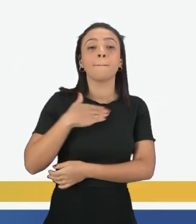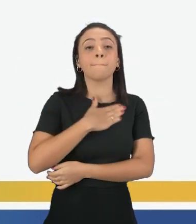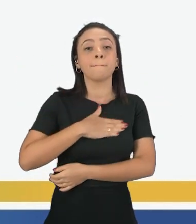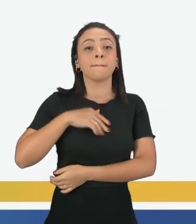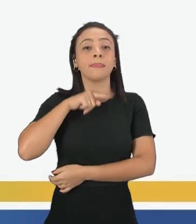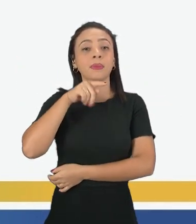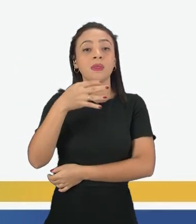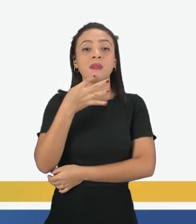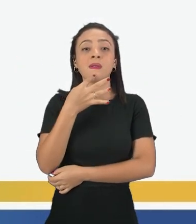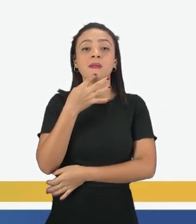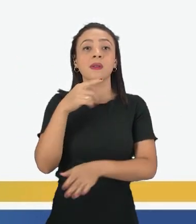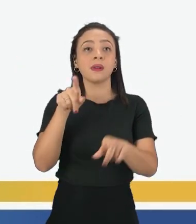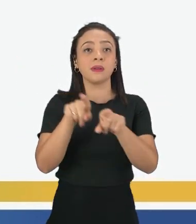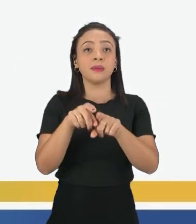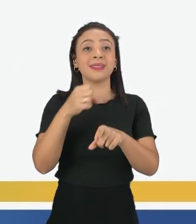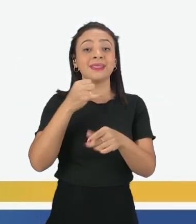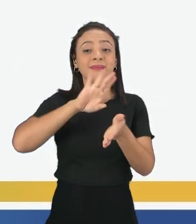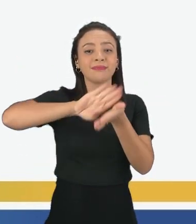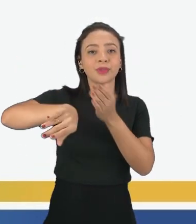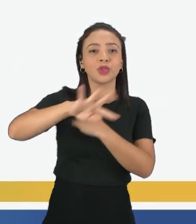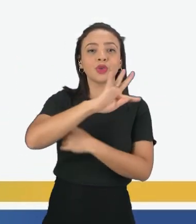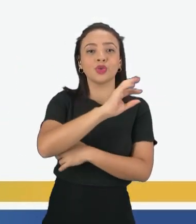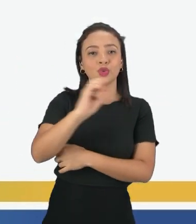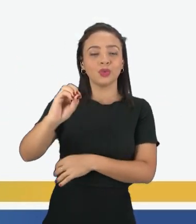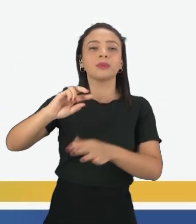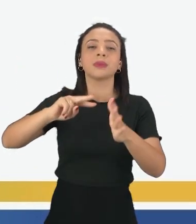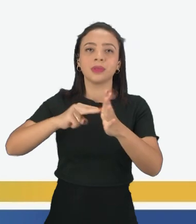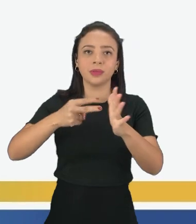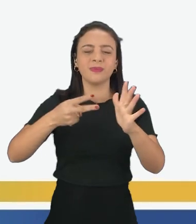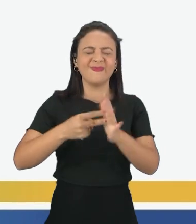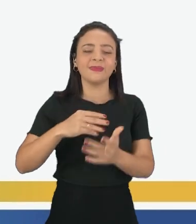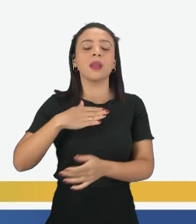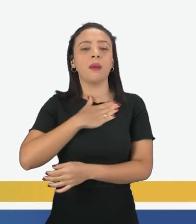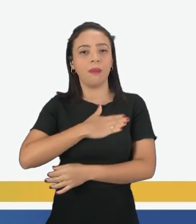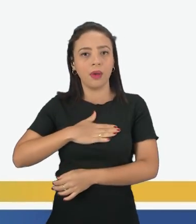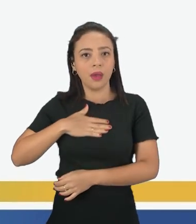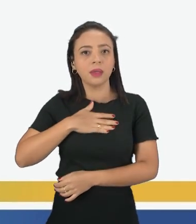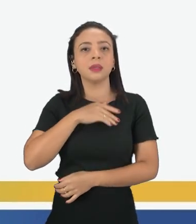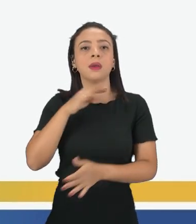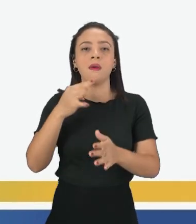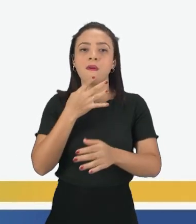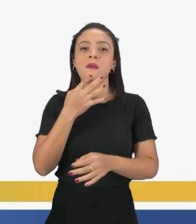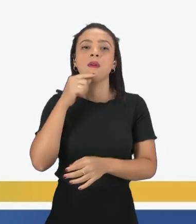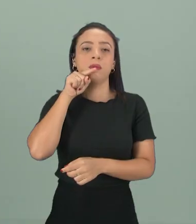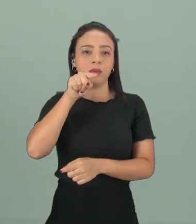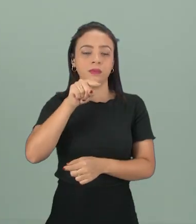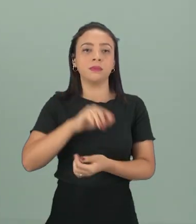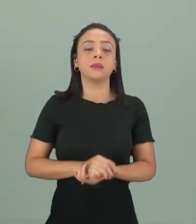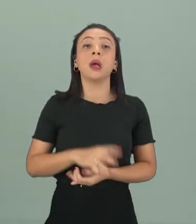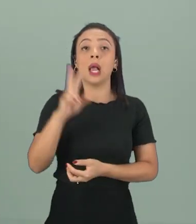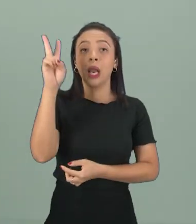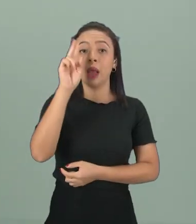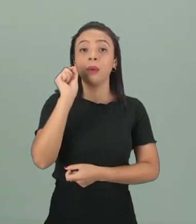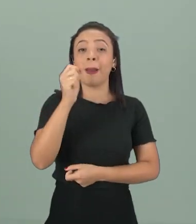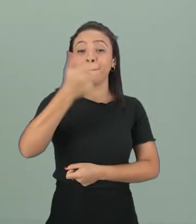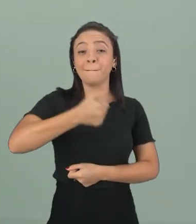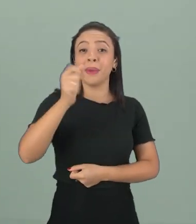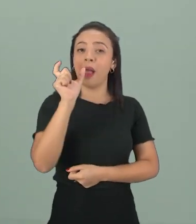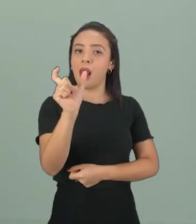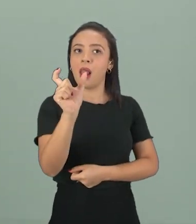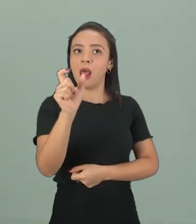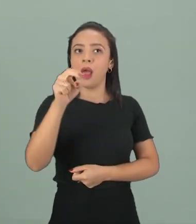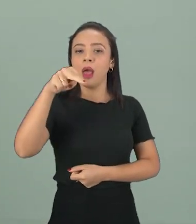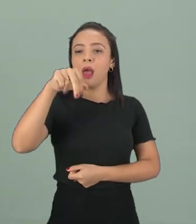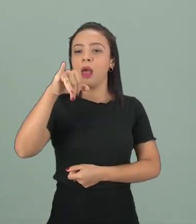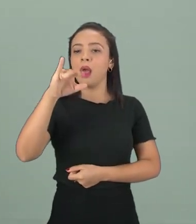você também. Se você tirar esse to do finalzinho, vai ficar prazer em conhecer você. Lembrando que essa primeira palavrinha, o